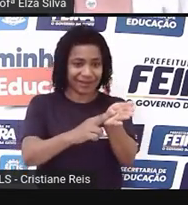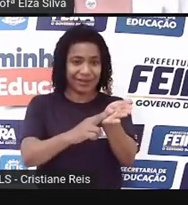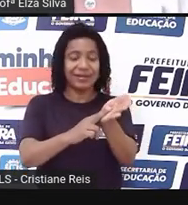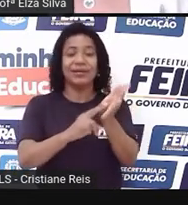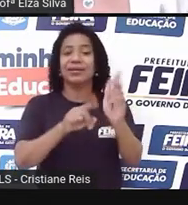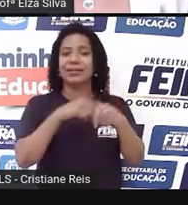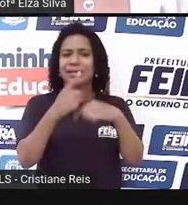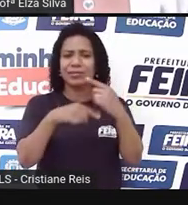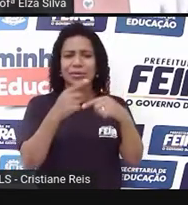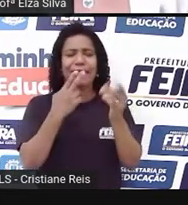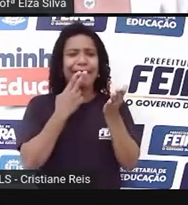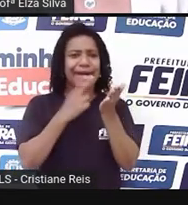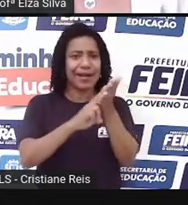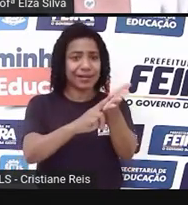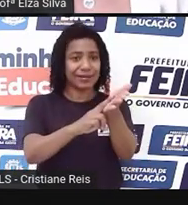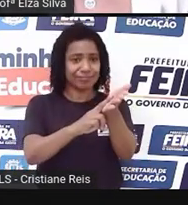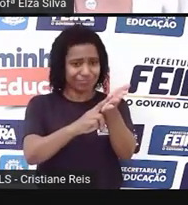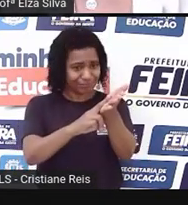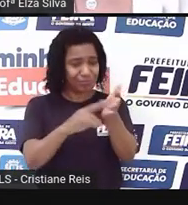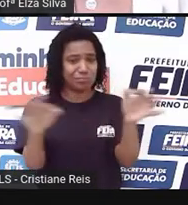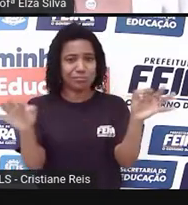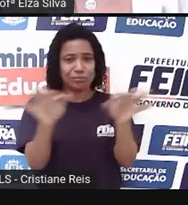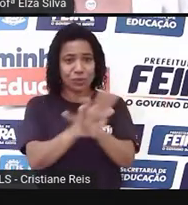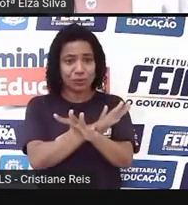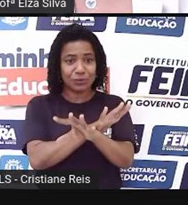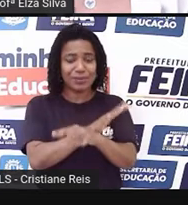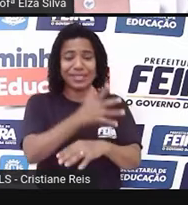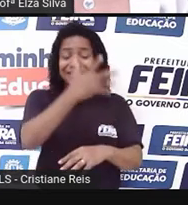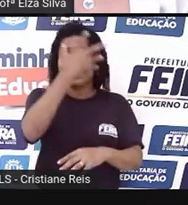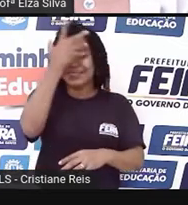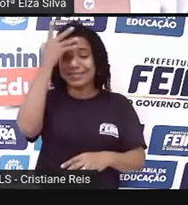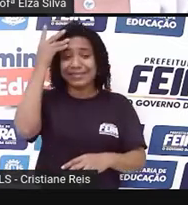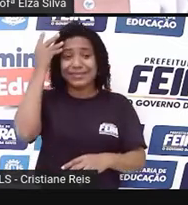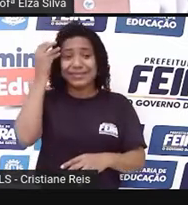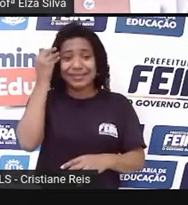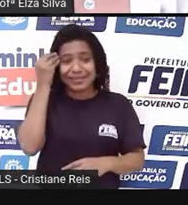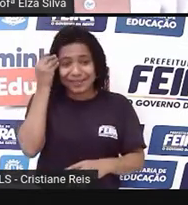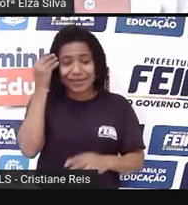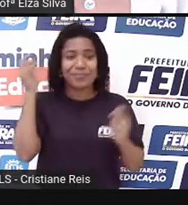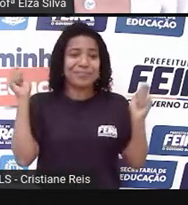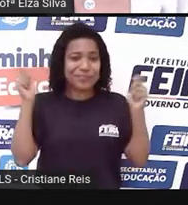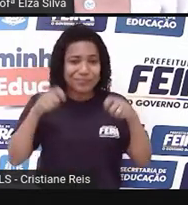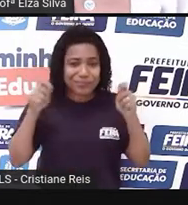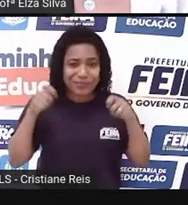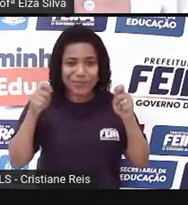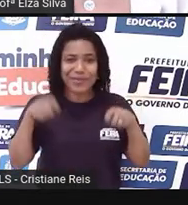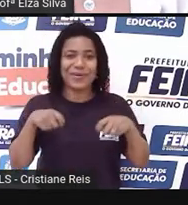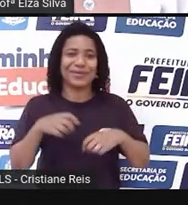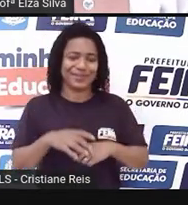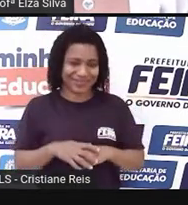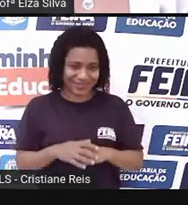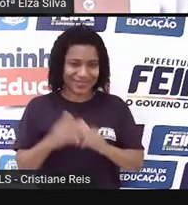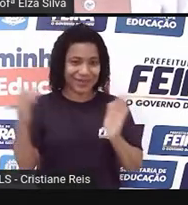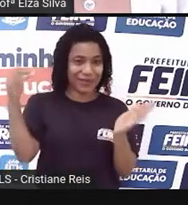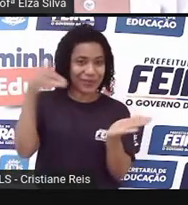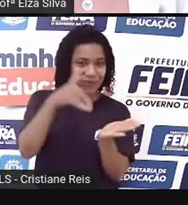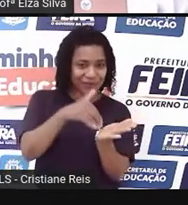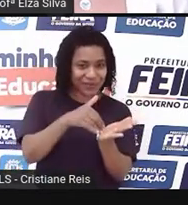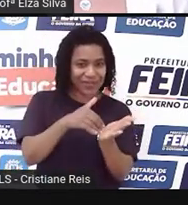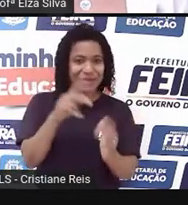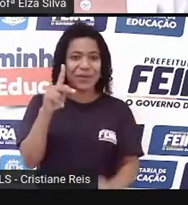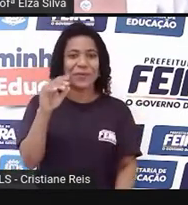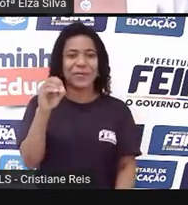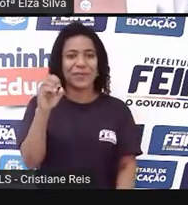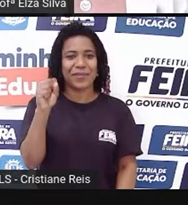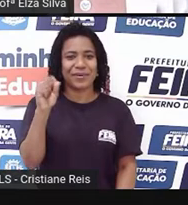depois de tudo pronto, se lembra de alguma coisa que deveria ter dito, você pode utilizar esse recurso do pós-scripto, ou seja, pós